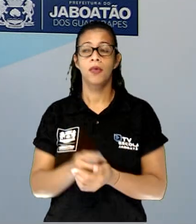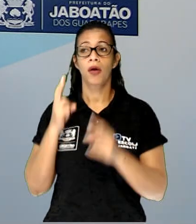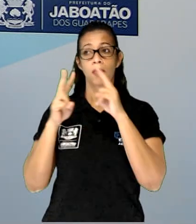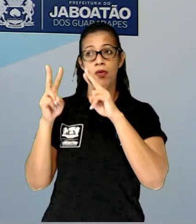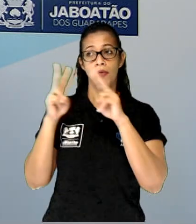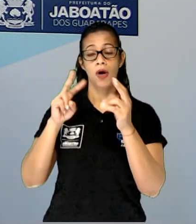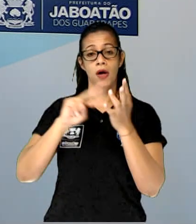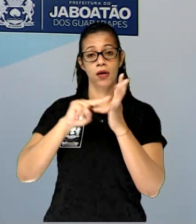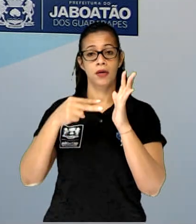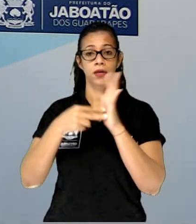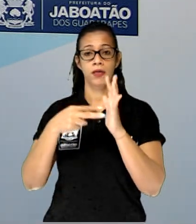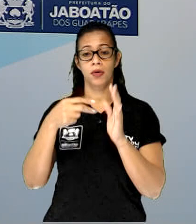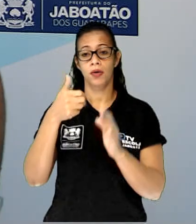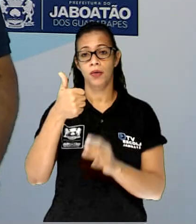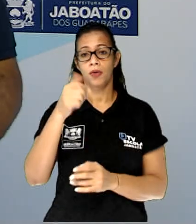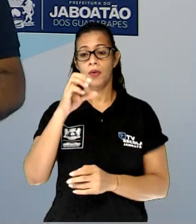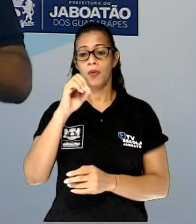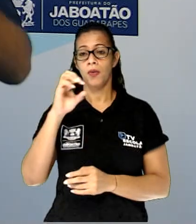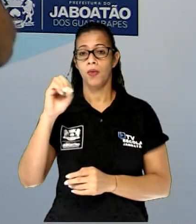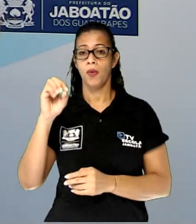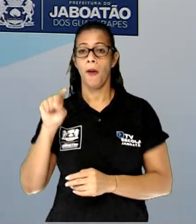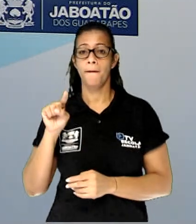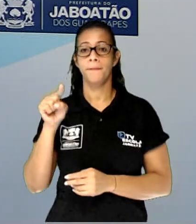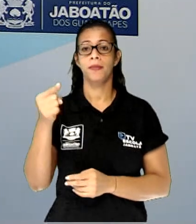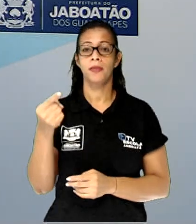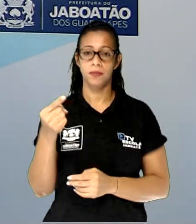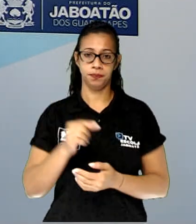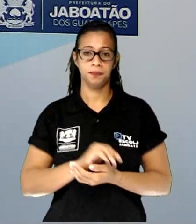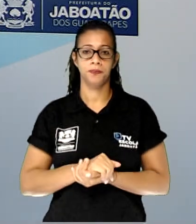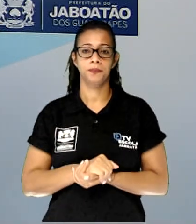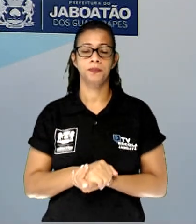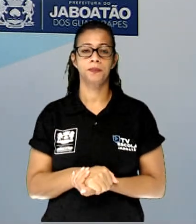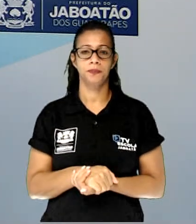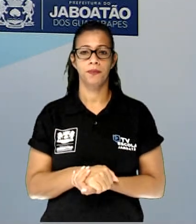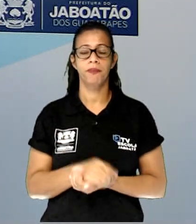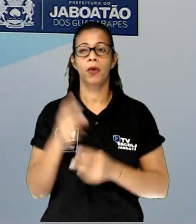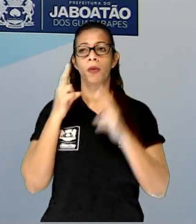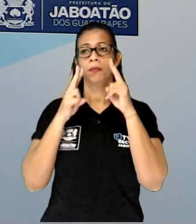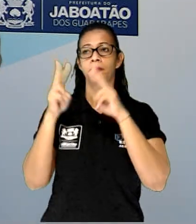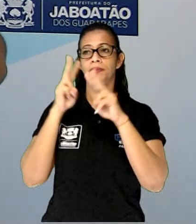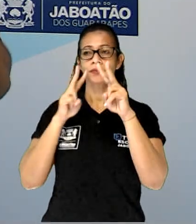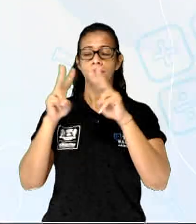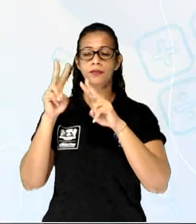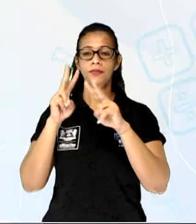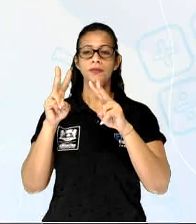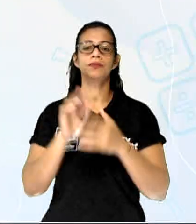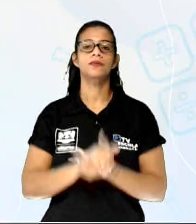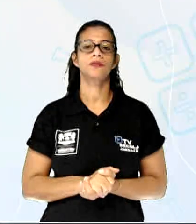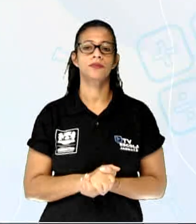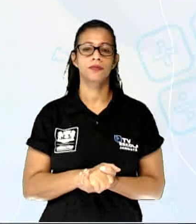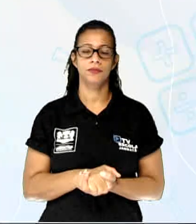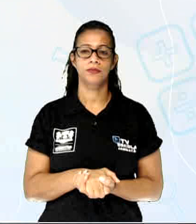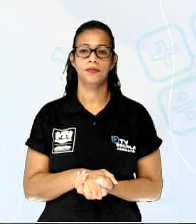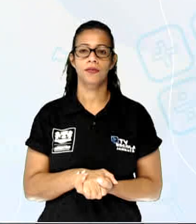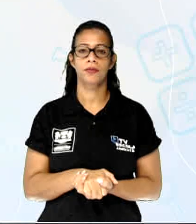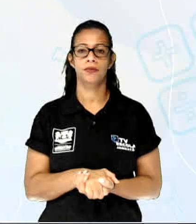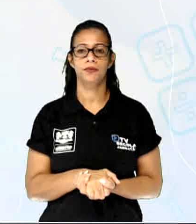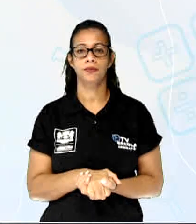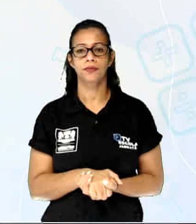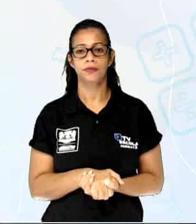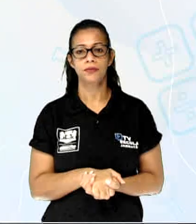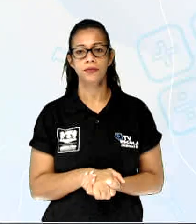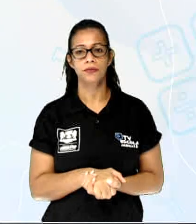aqui é bem maior. E aí, veja aí na sua tela, dentro da proposta urbana, as